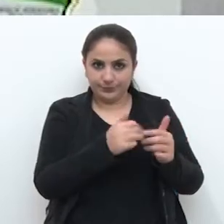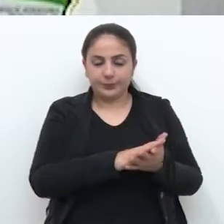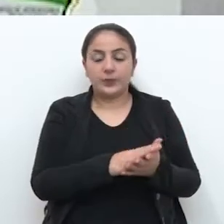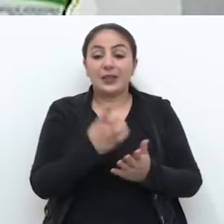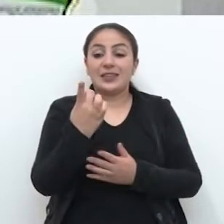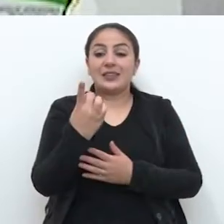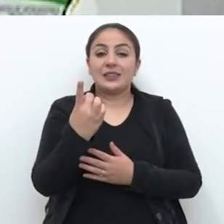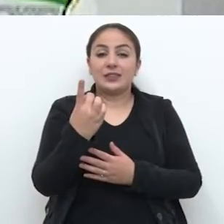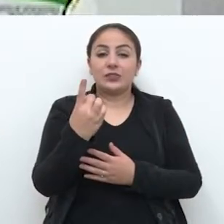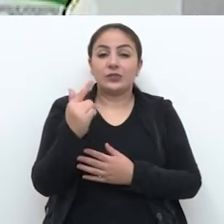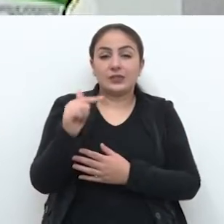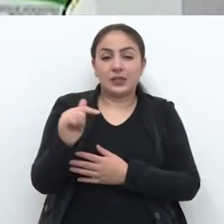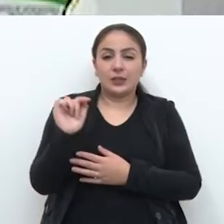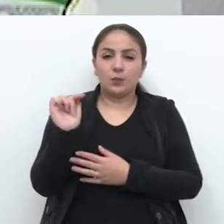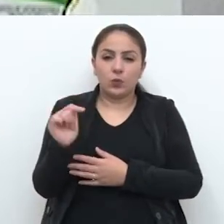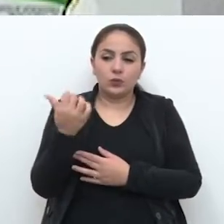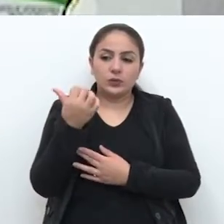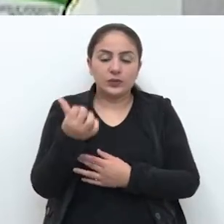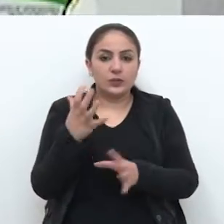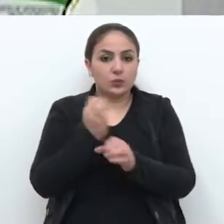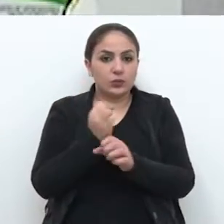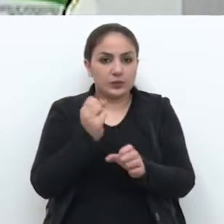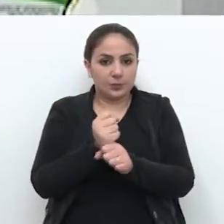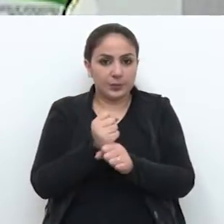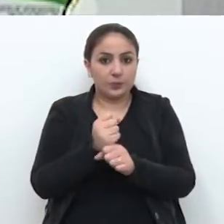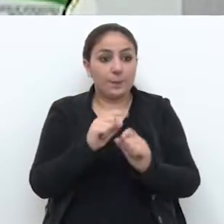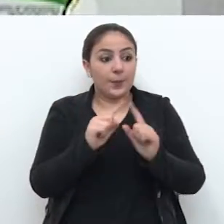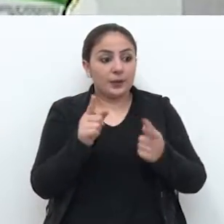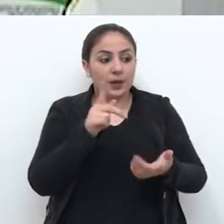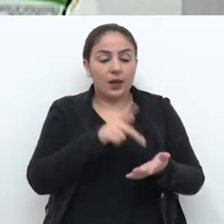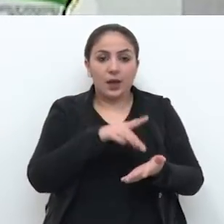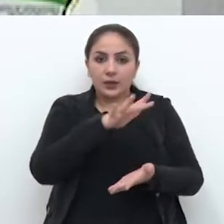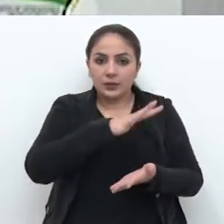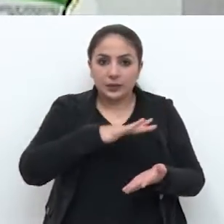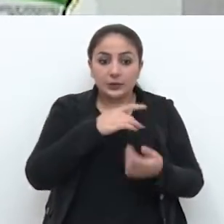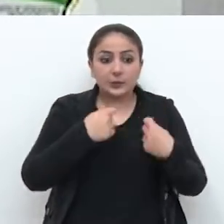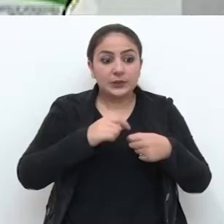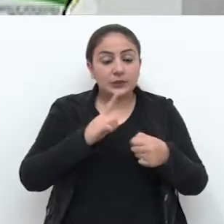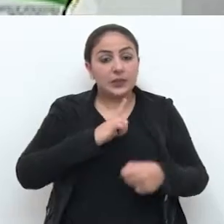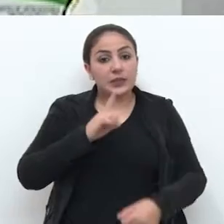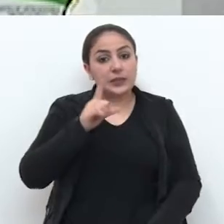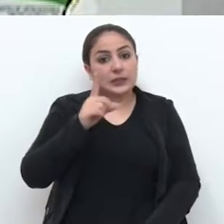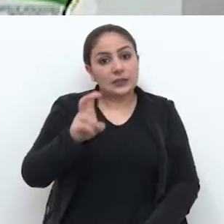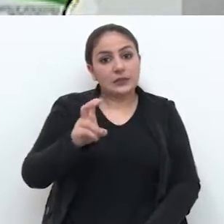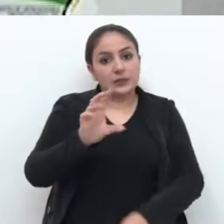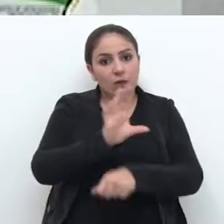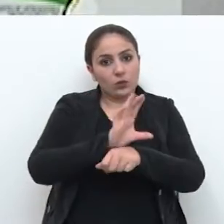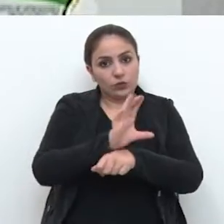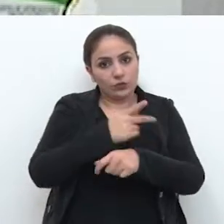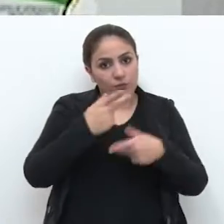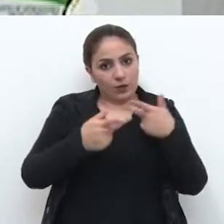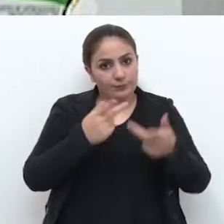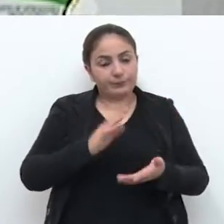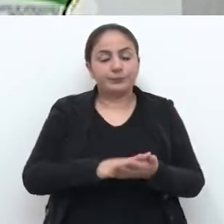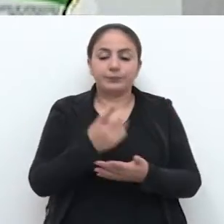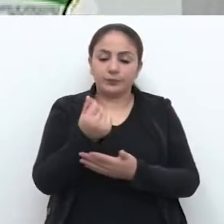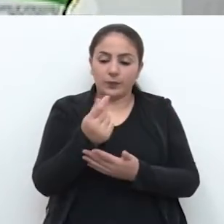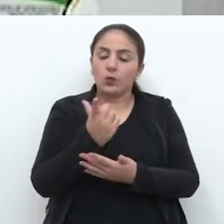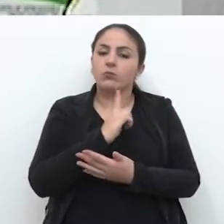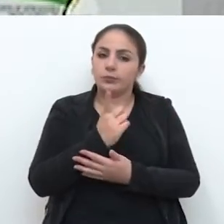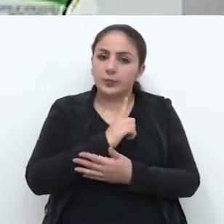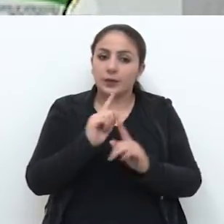o que é 17,6% do orçamento, quando, na realidade, o obrigatório é 15% pela Constituição.